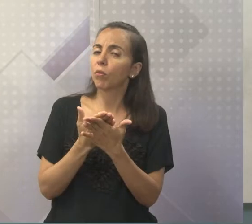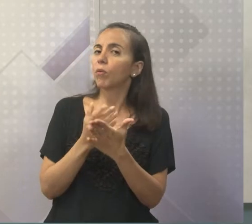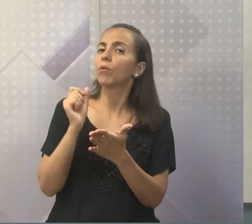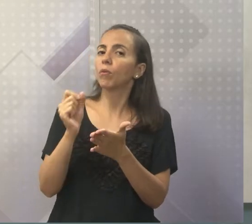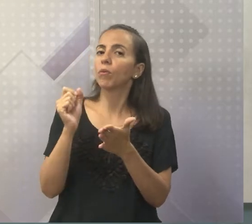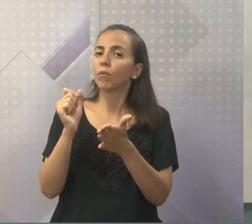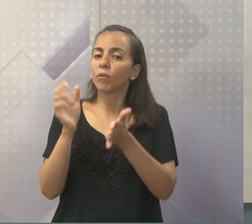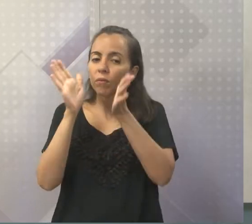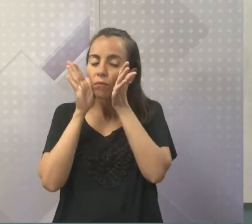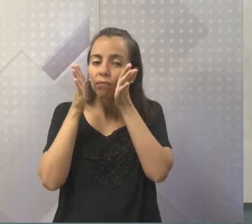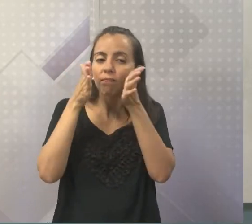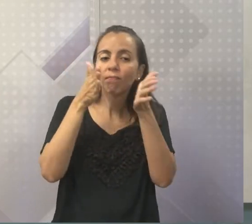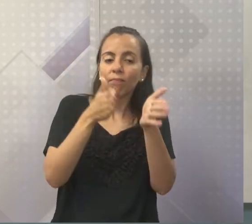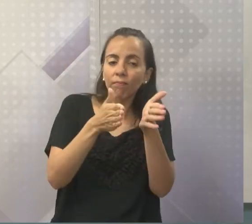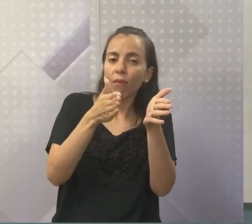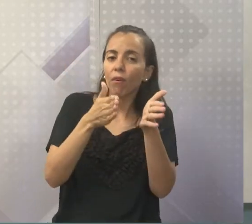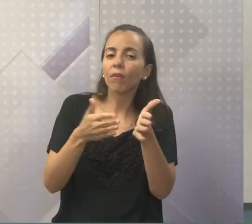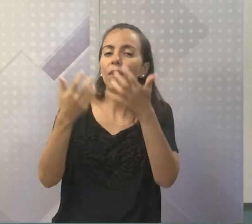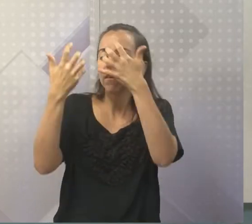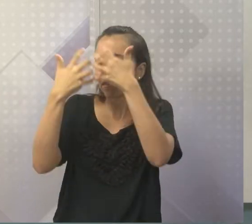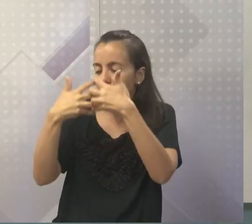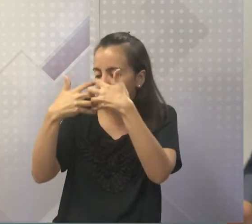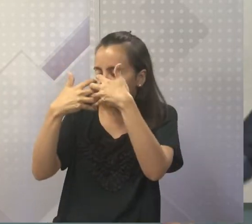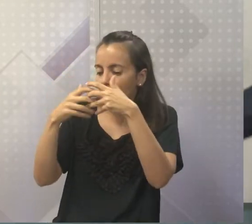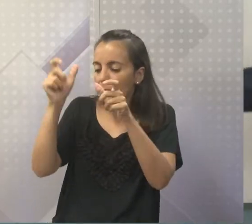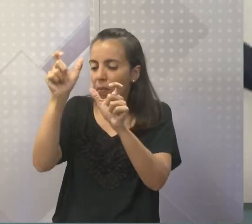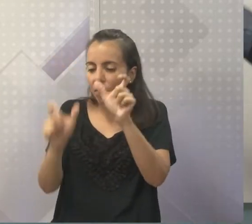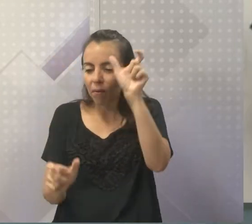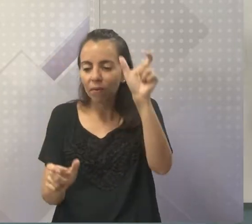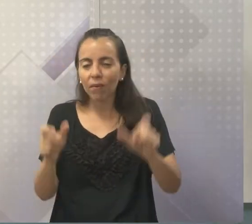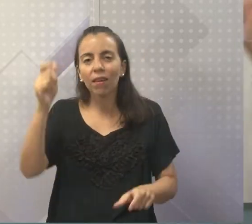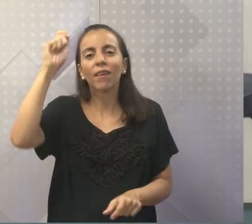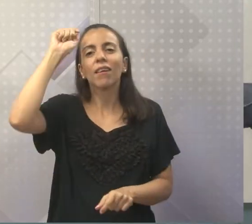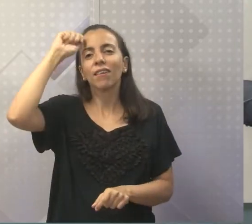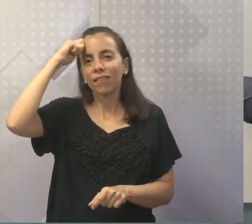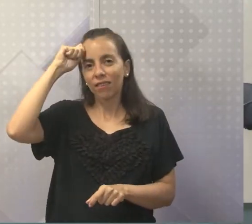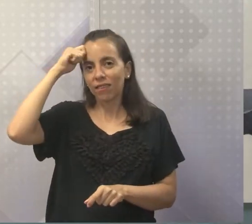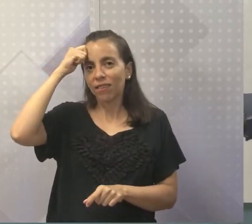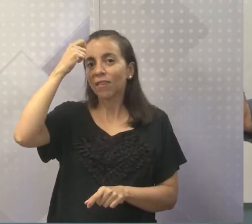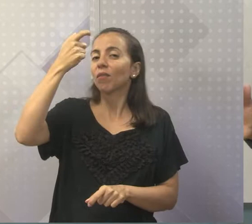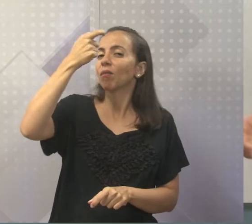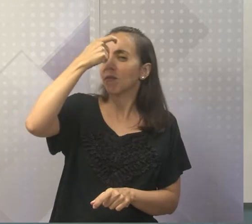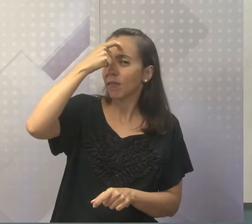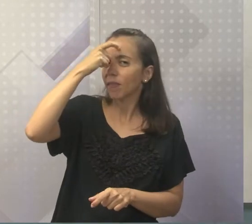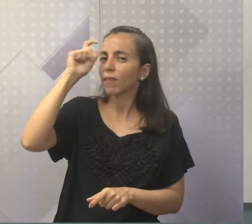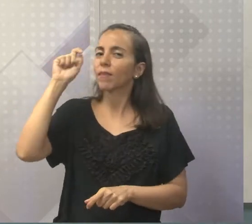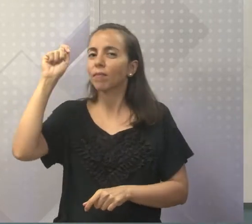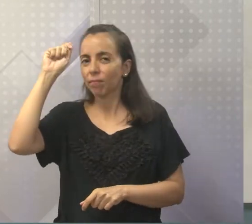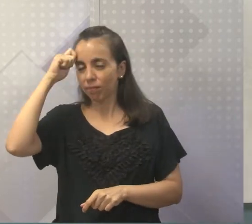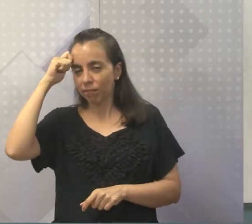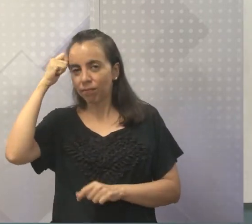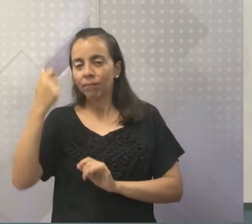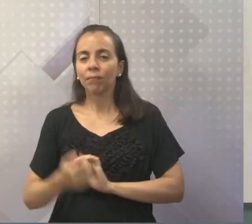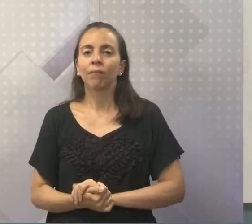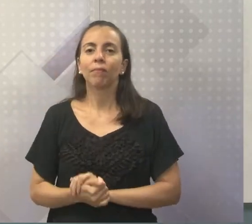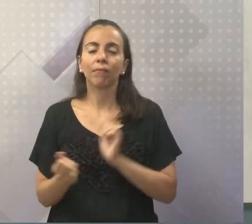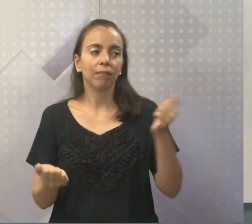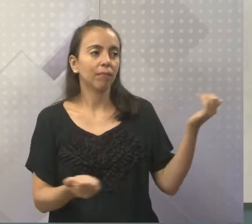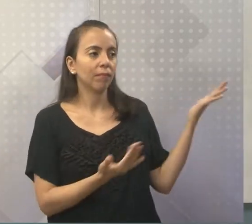acerca da consciência negra. E aí vamos ao slide, certo, pessoal? Vamos lá.